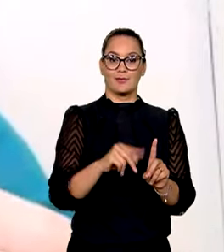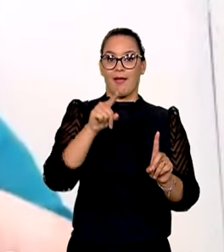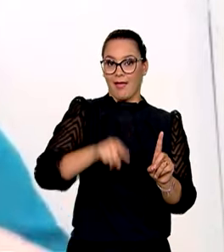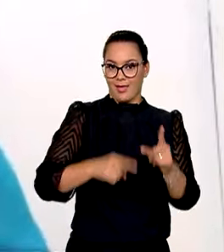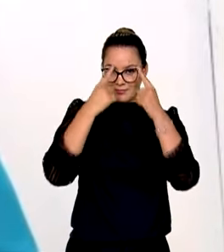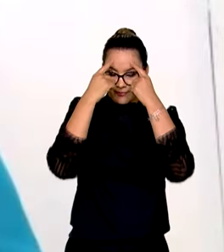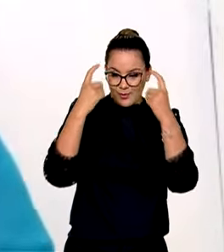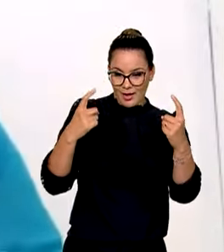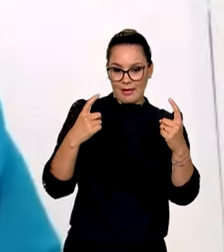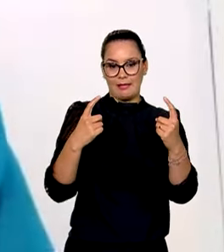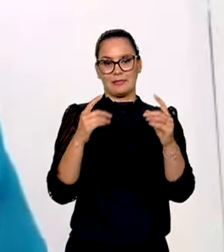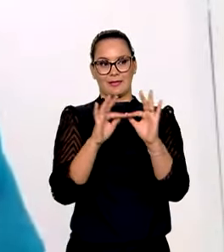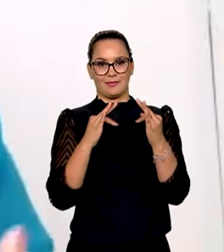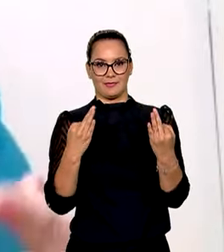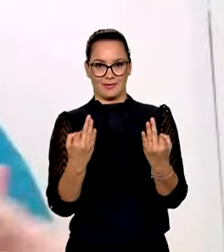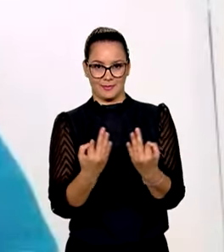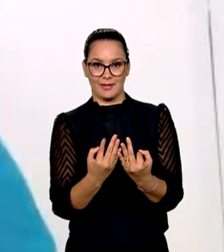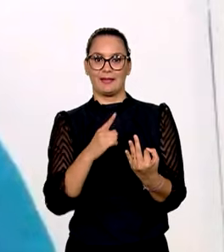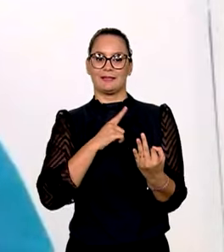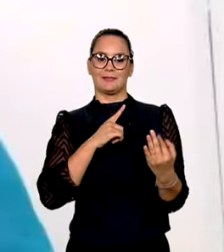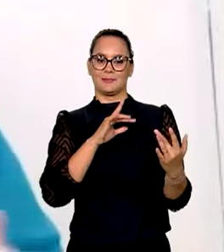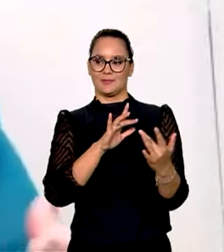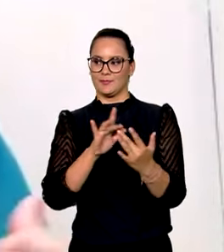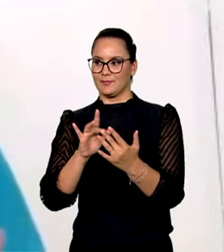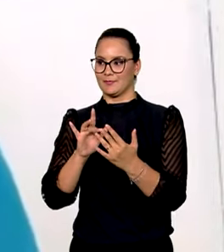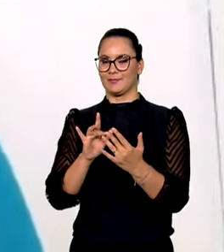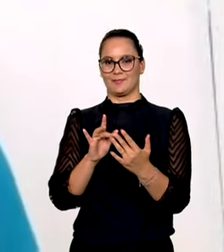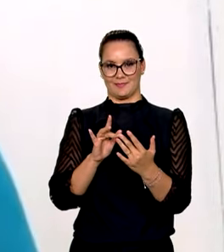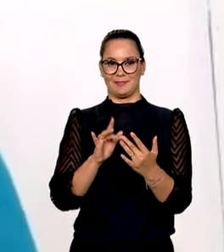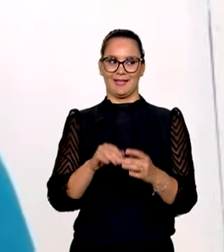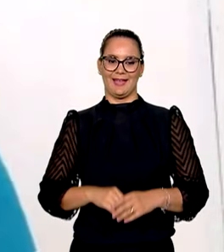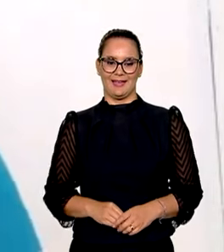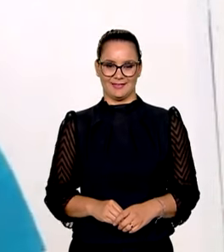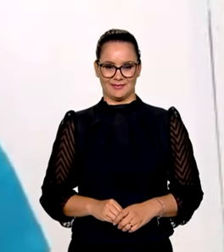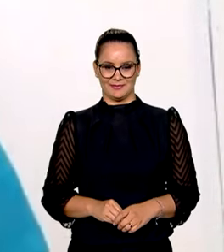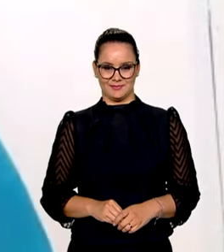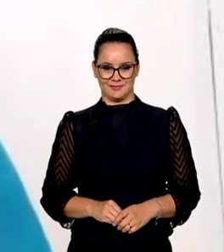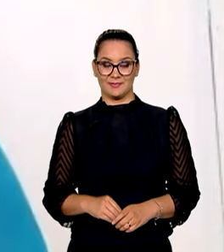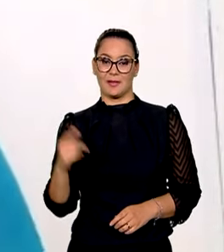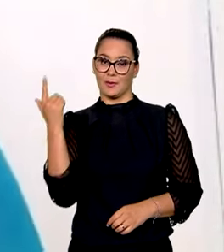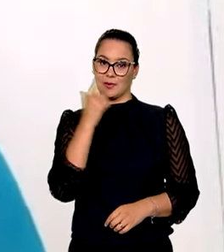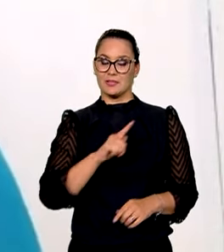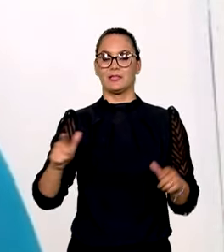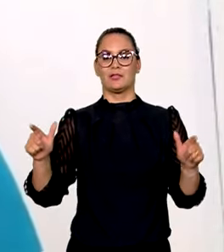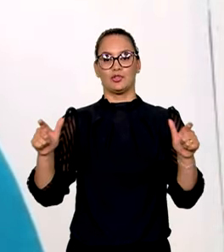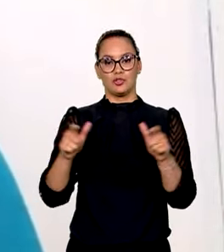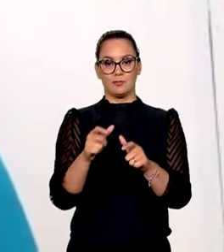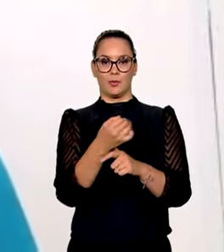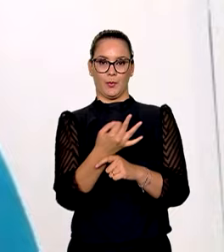violência familiar, ele consegue ter acesso a essa mulher. Então a gente tem que dificultar ao máximo isso para a gente diminuir os